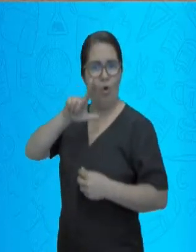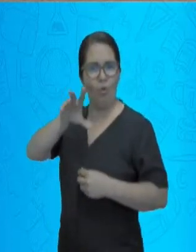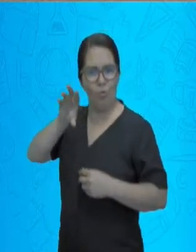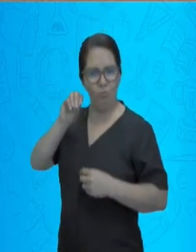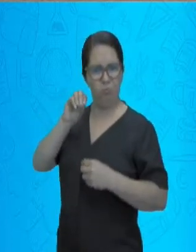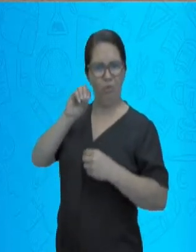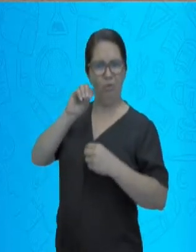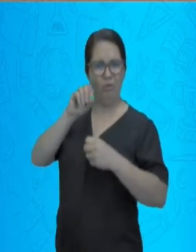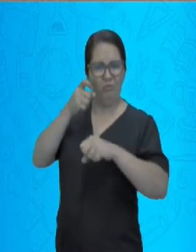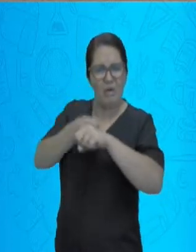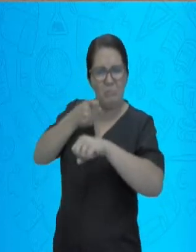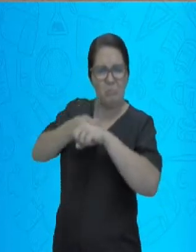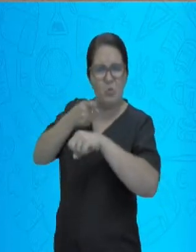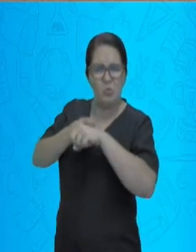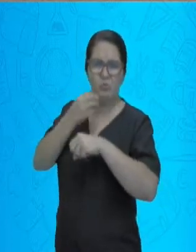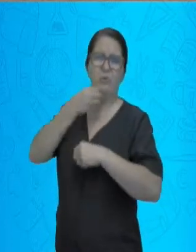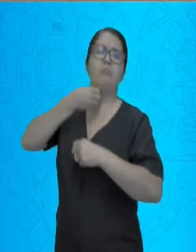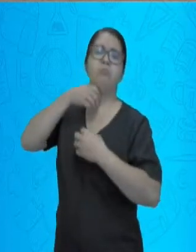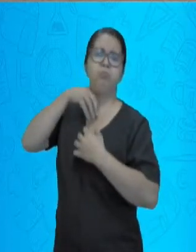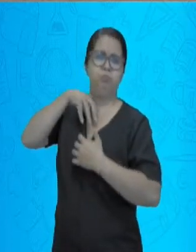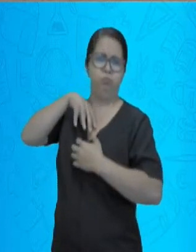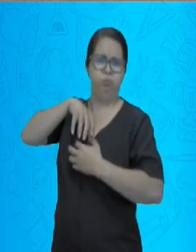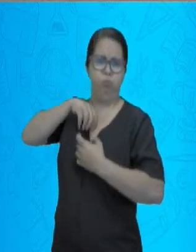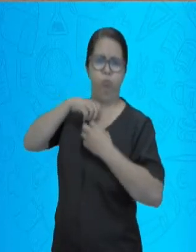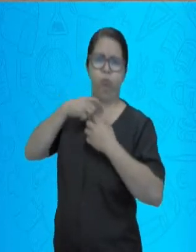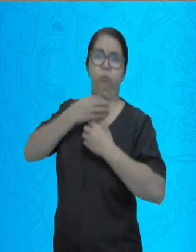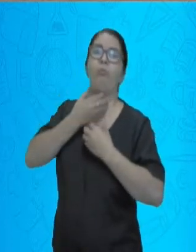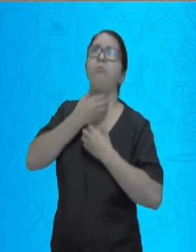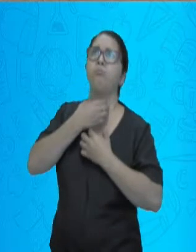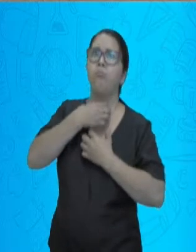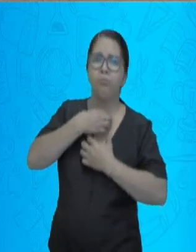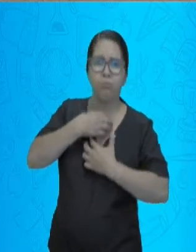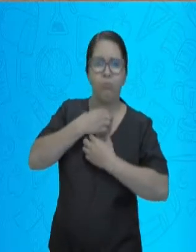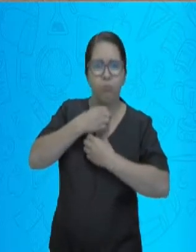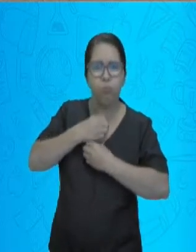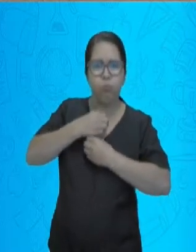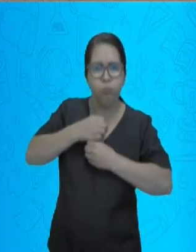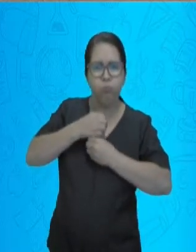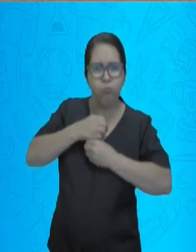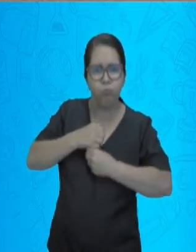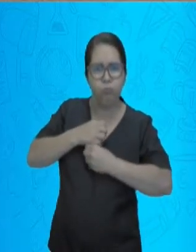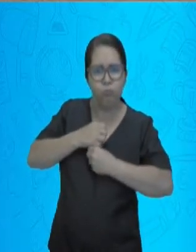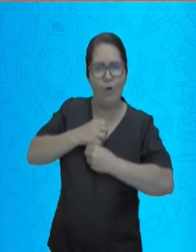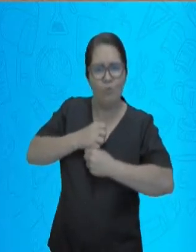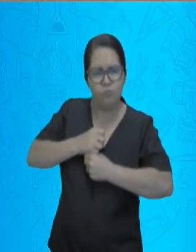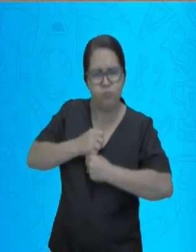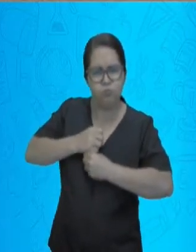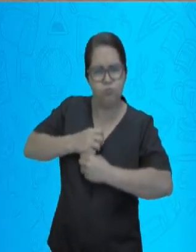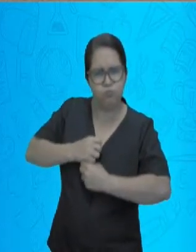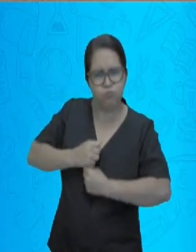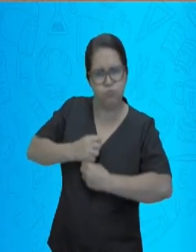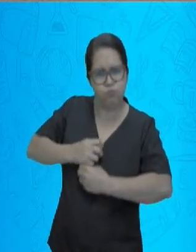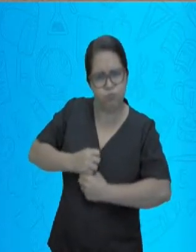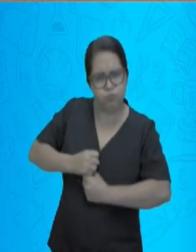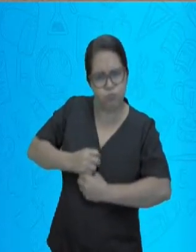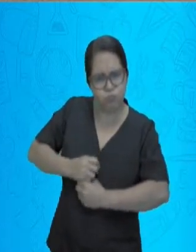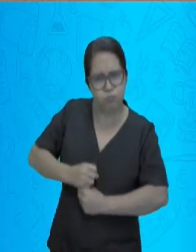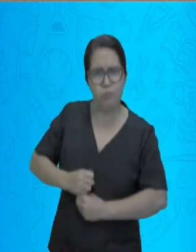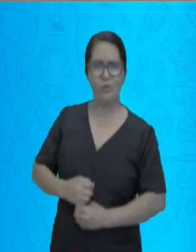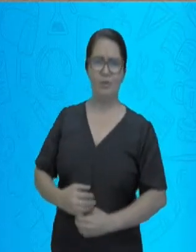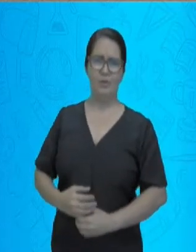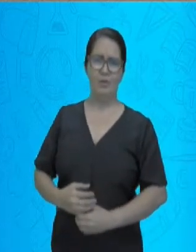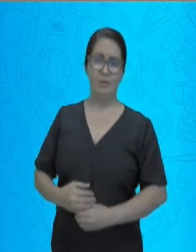chegar ao meu estômago, então ser muito bem processado e reaproveitado para o meu organismo. Perdemos, assim,